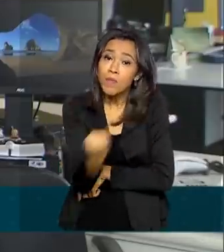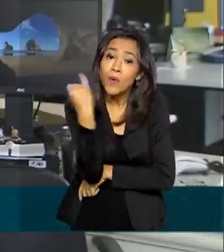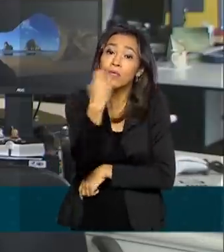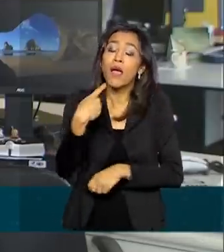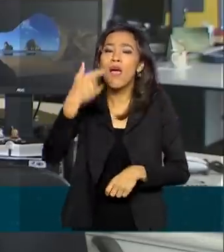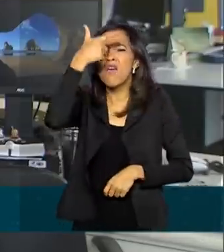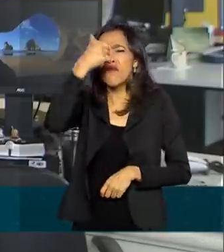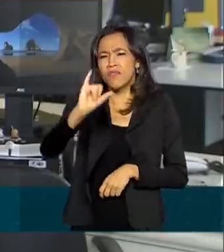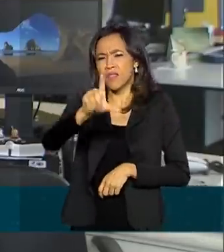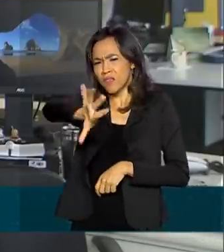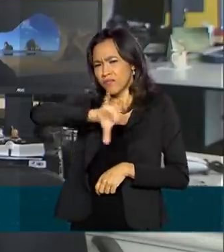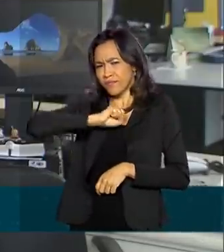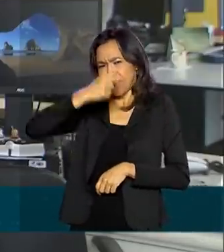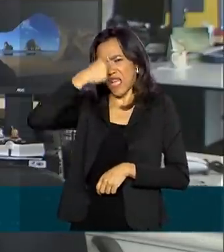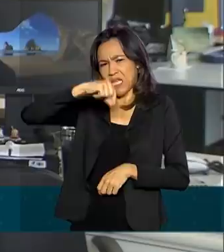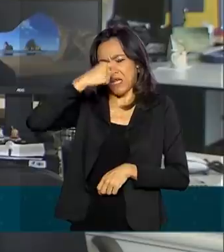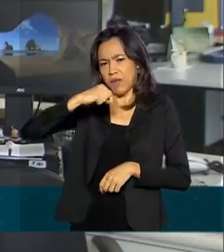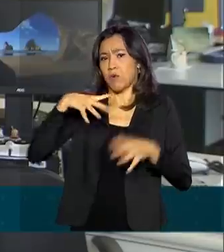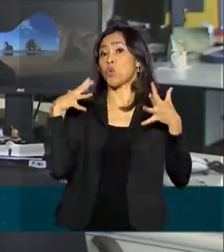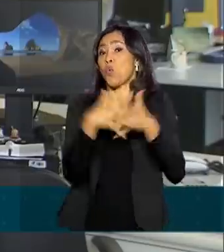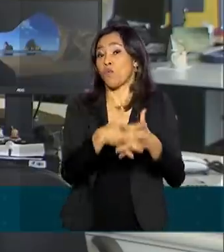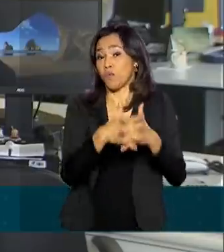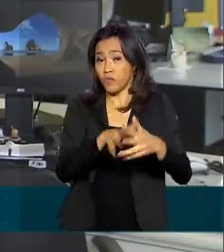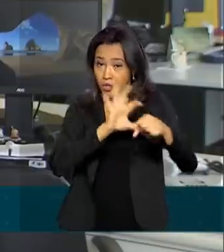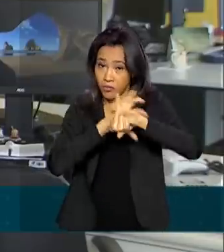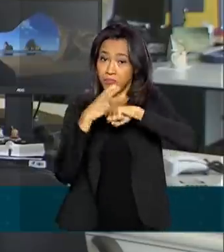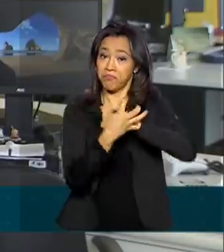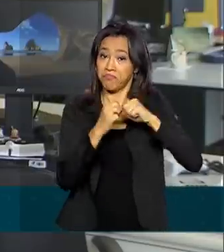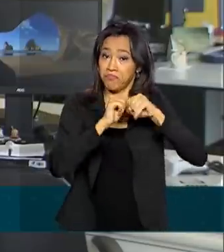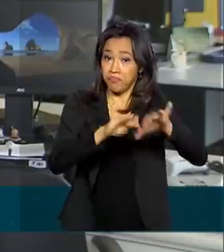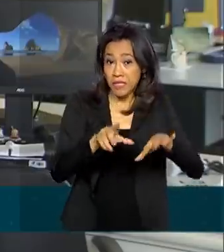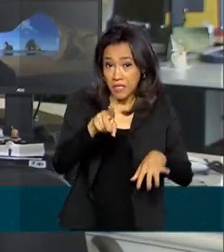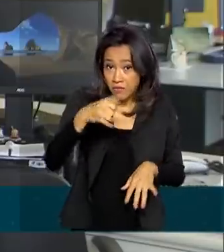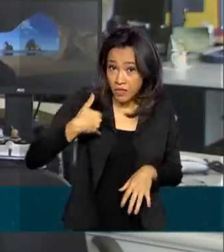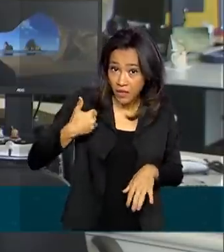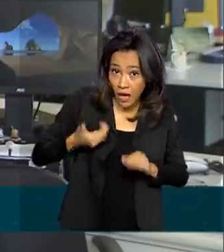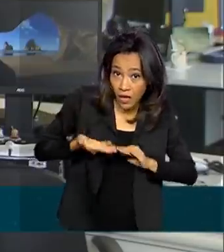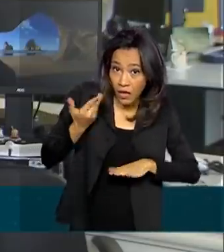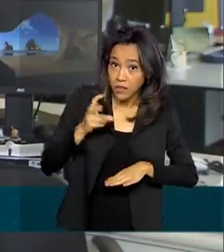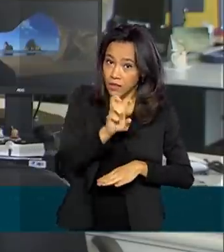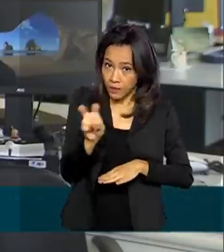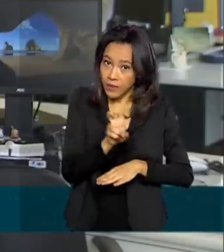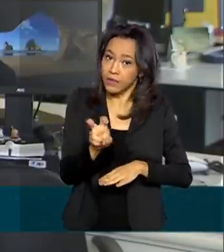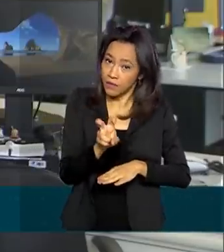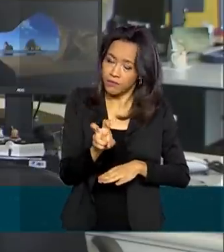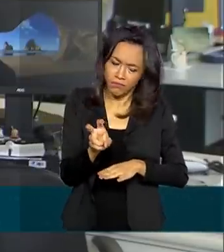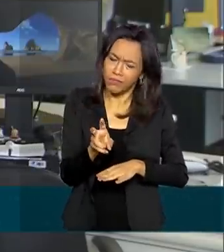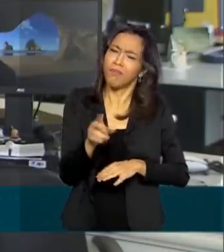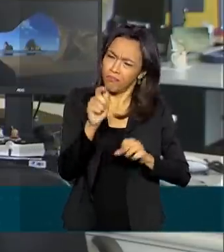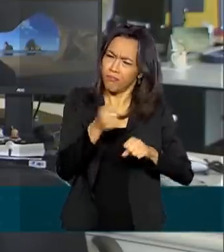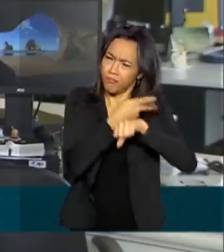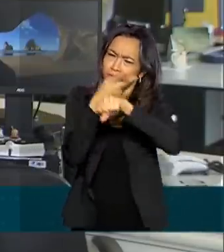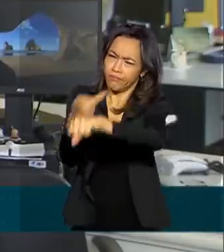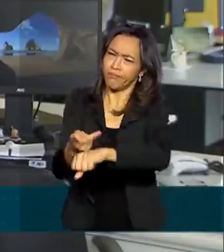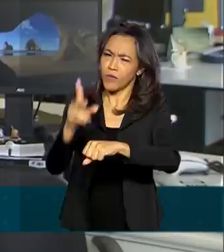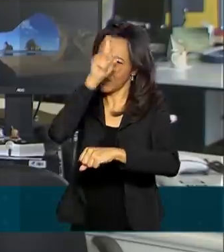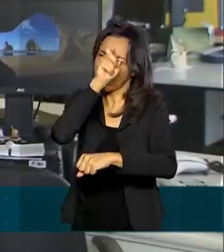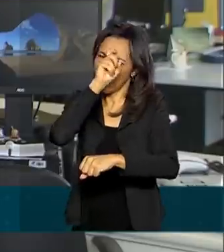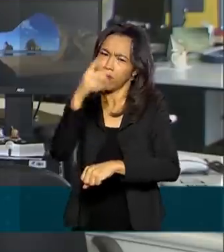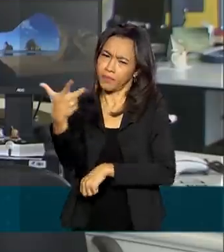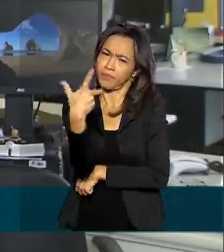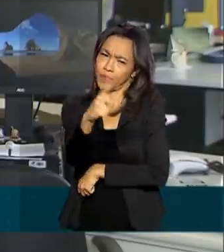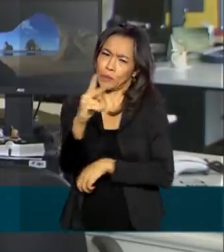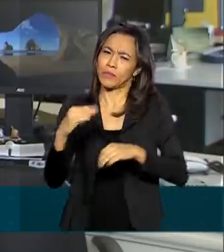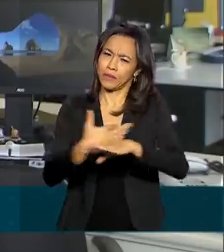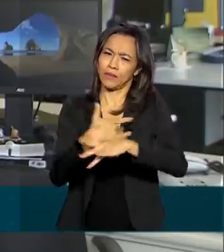a gripe que pode ser confundida com a Covid-19. Então, se você tem mais de 55 anos de idade, não deixe de ir a um posto de vacinação na